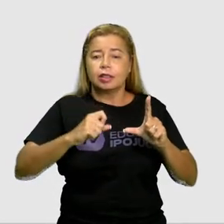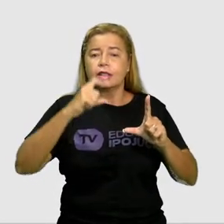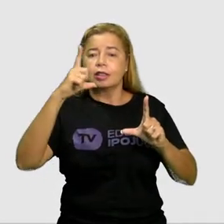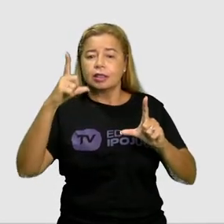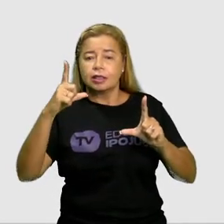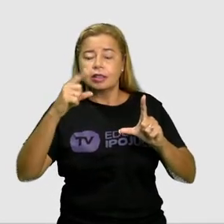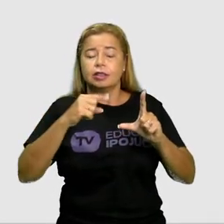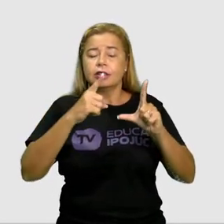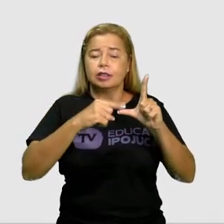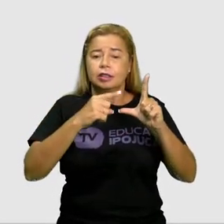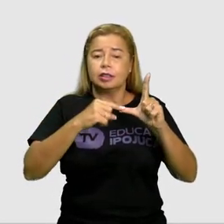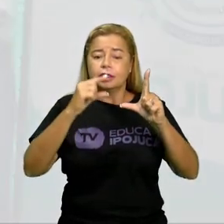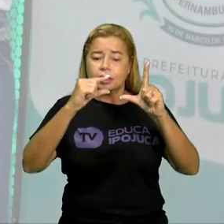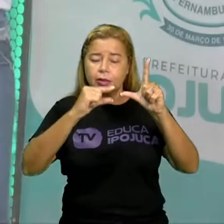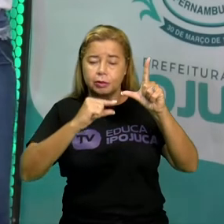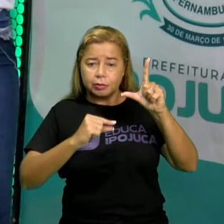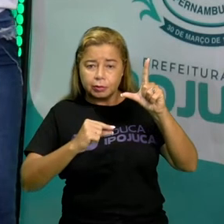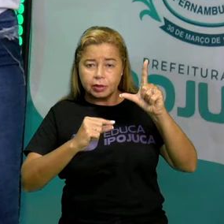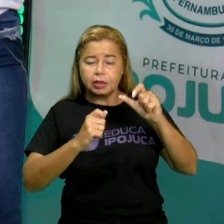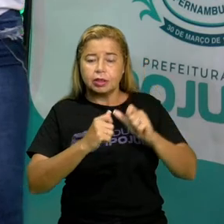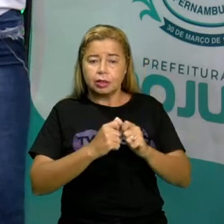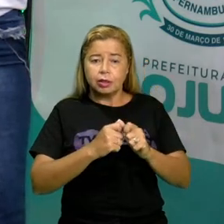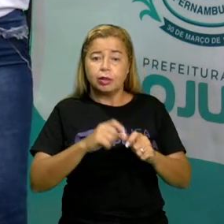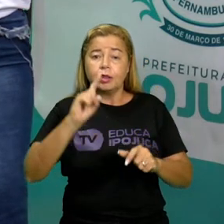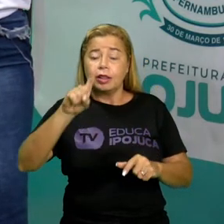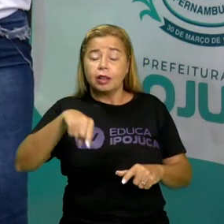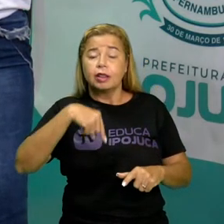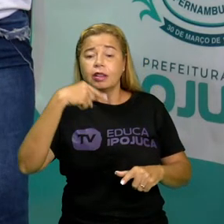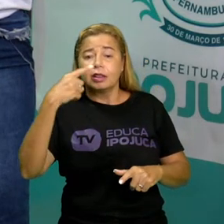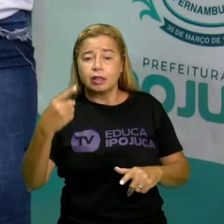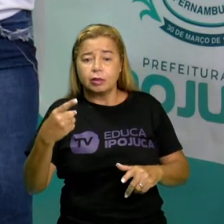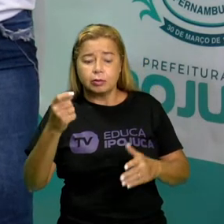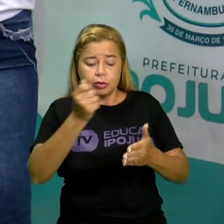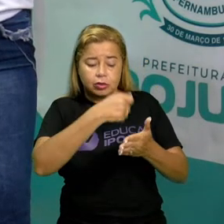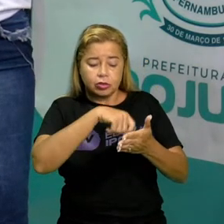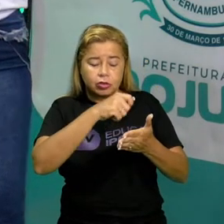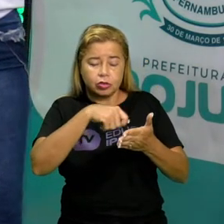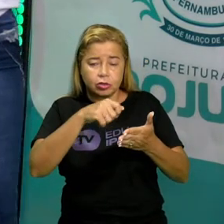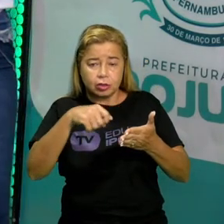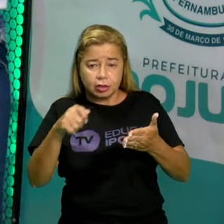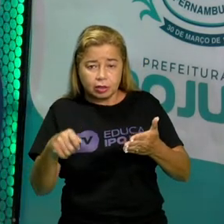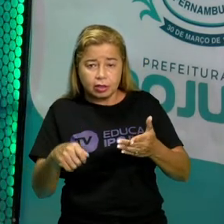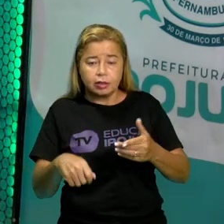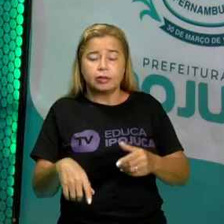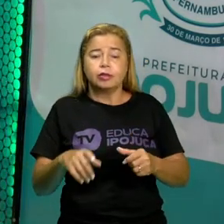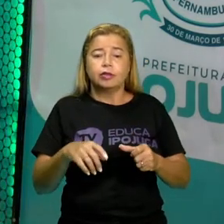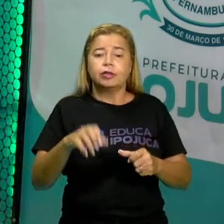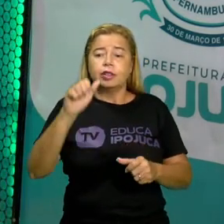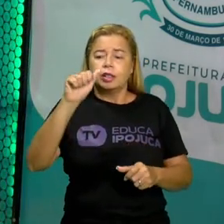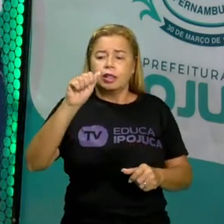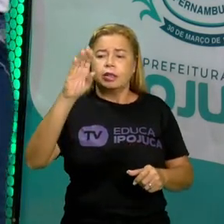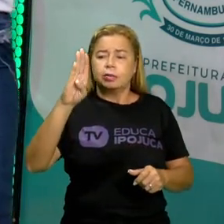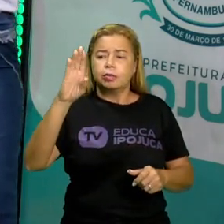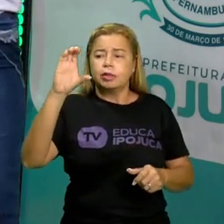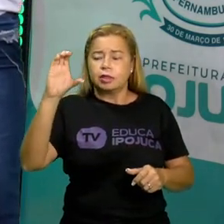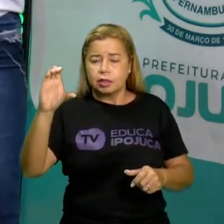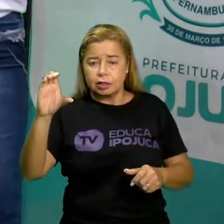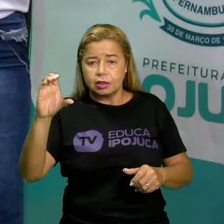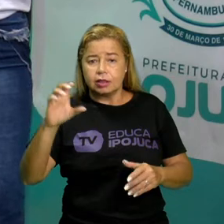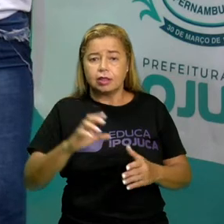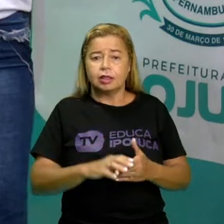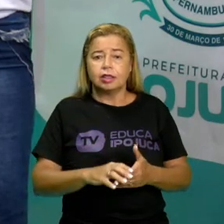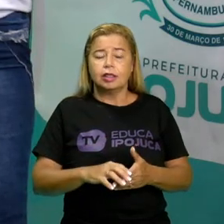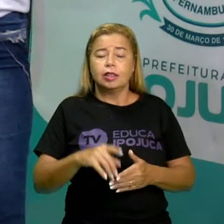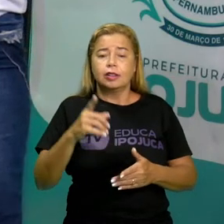mesmo, meus amores. Depois que vocês escreverem o alfabeto maiúsculo e o alfabeto minúsculo, vocês irão